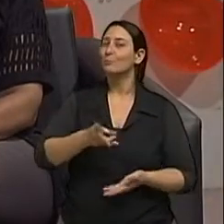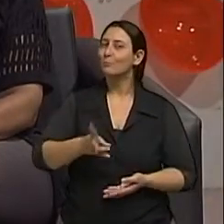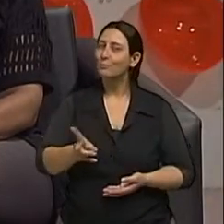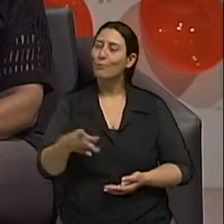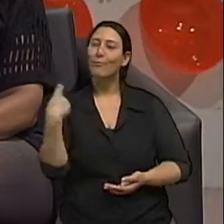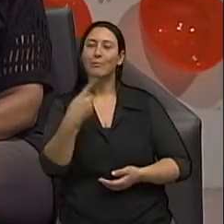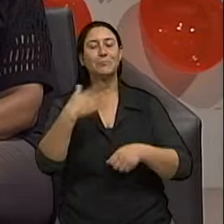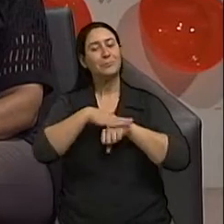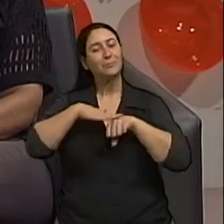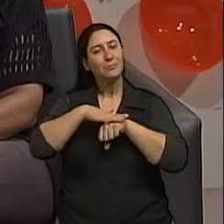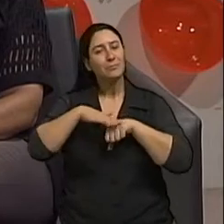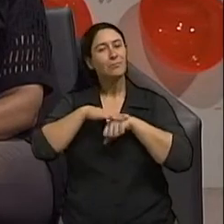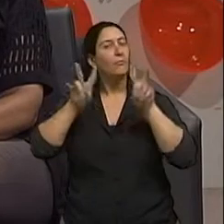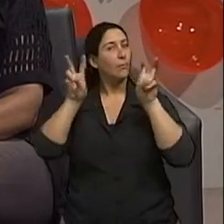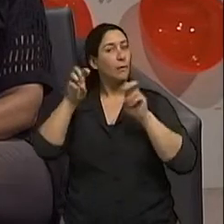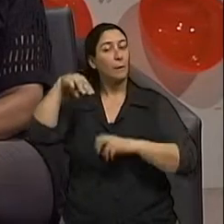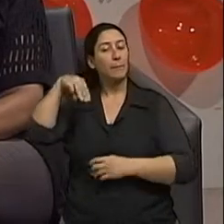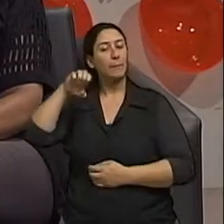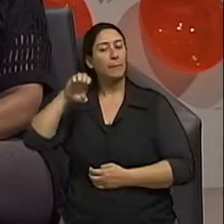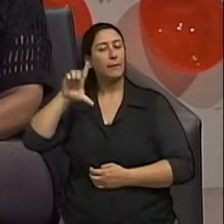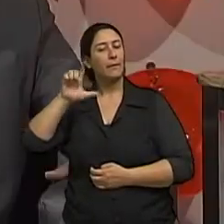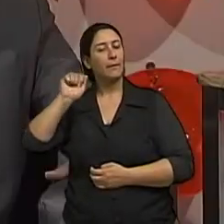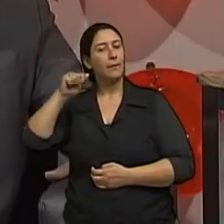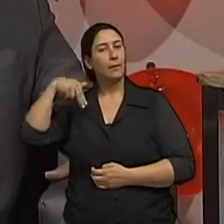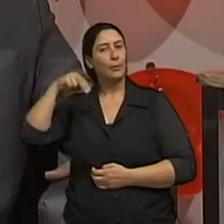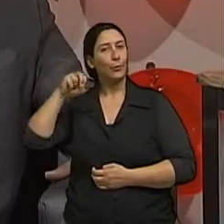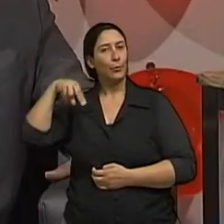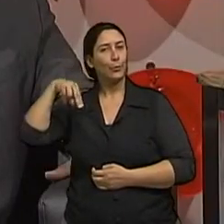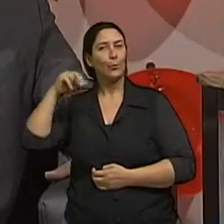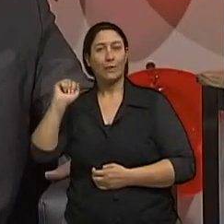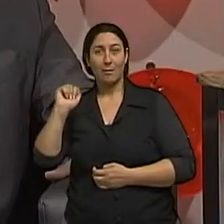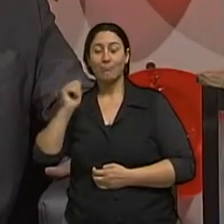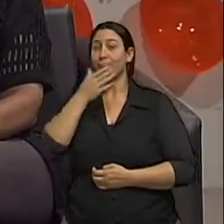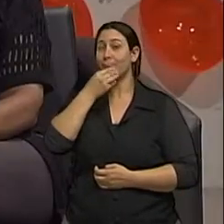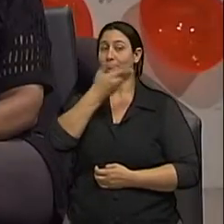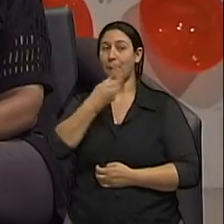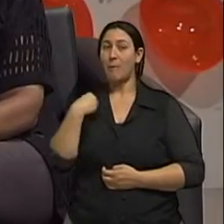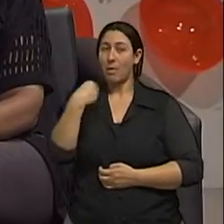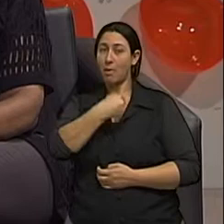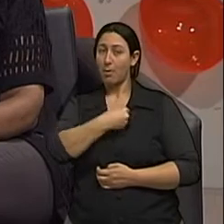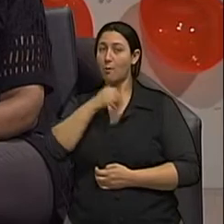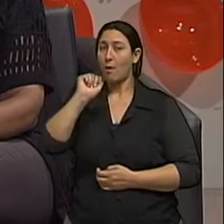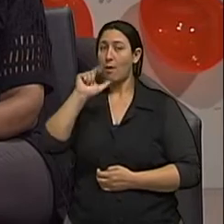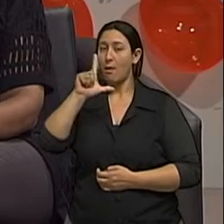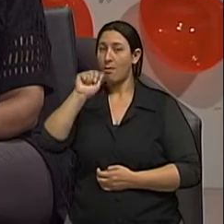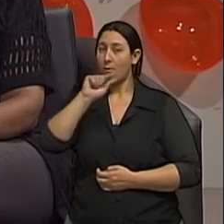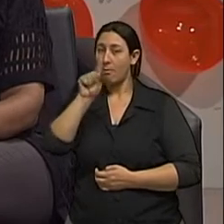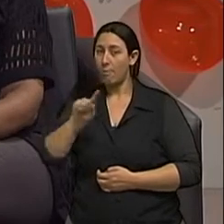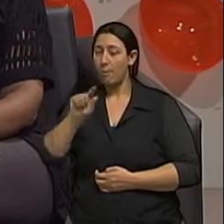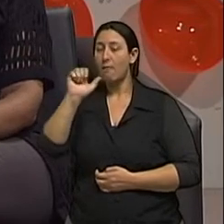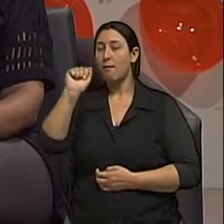aqui a nossa conversa sobre melanoma com o médico-oncologista Alain Zambuja do Instituto do Câncer Mãe de